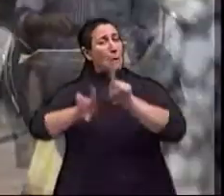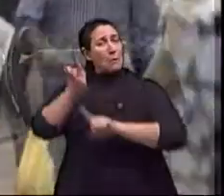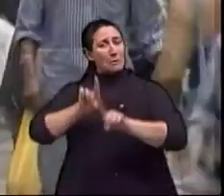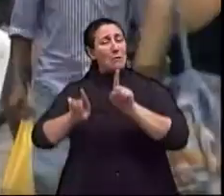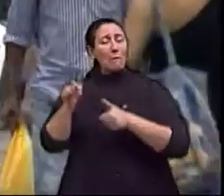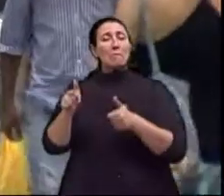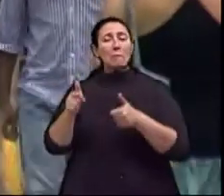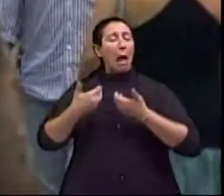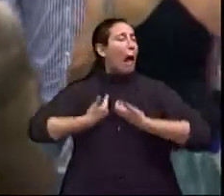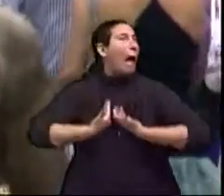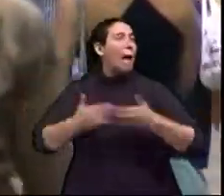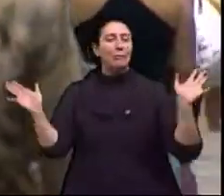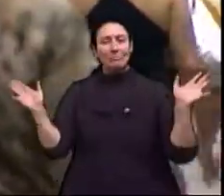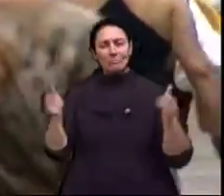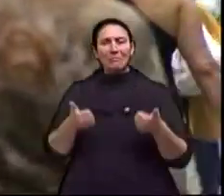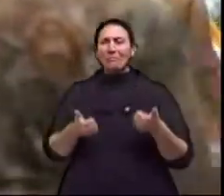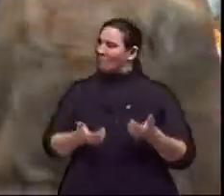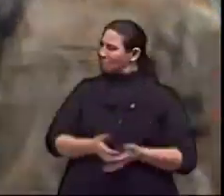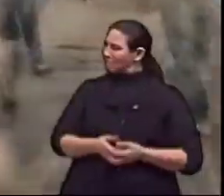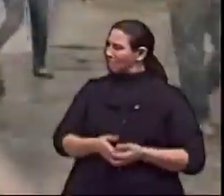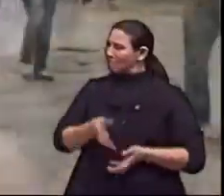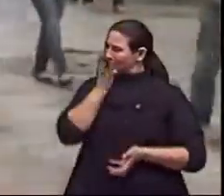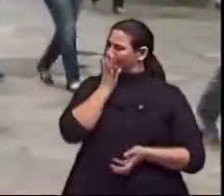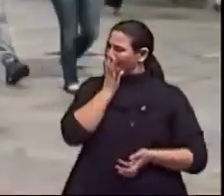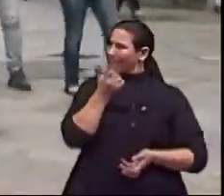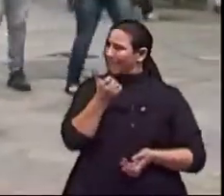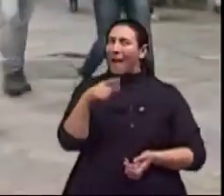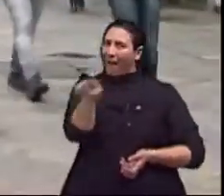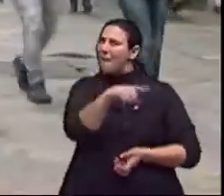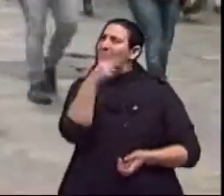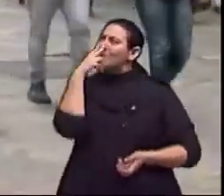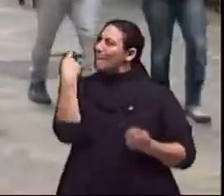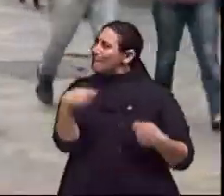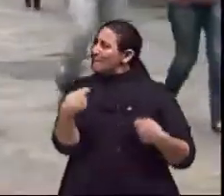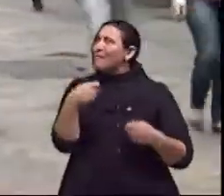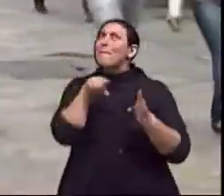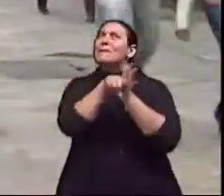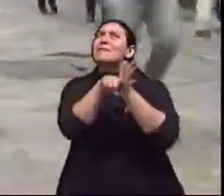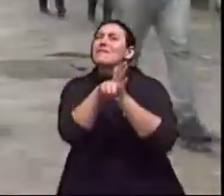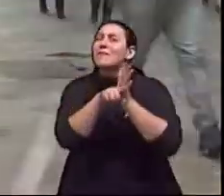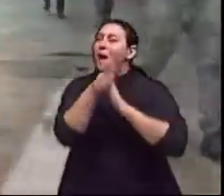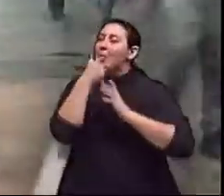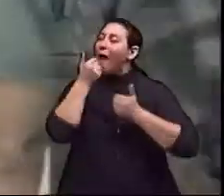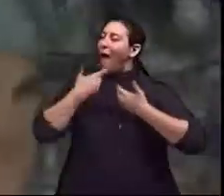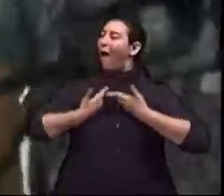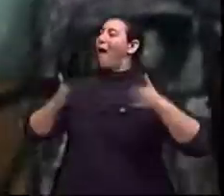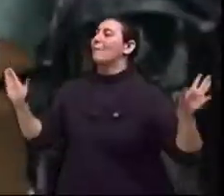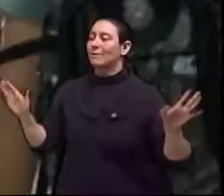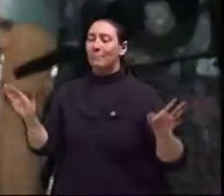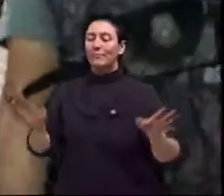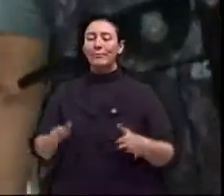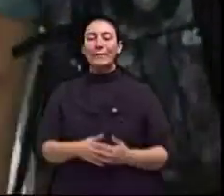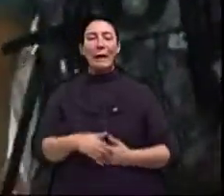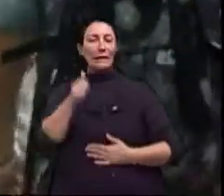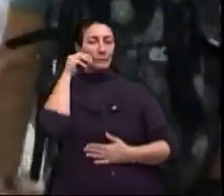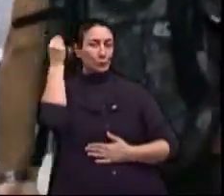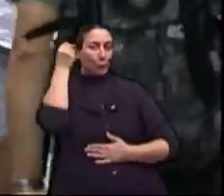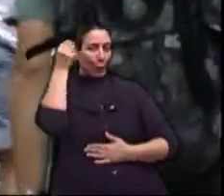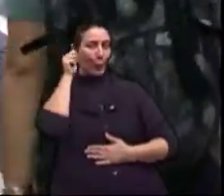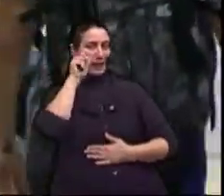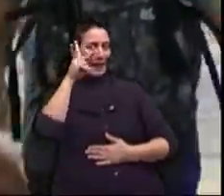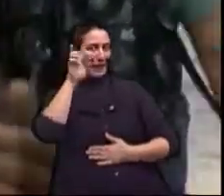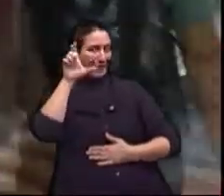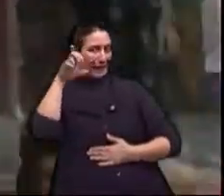soltaram. Se soltaram. Helena, será que estava faltando esse start para os homens se soltarem? Eu acho que na intimidade, quando...